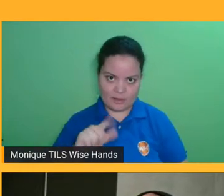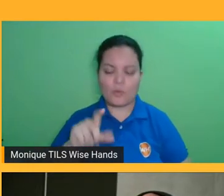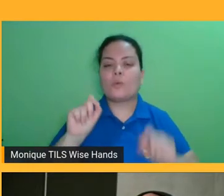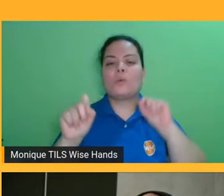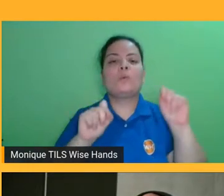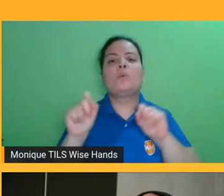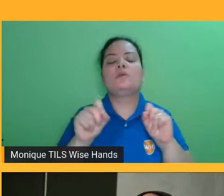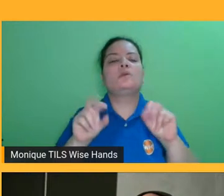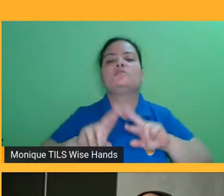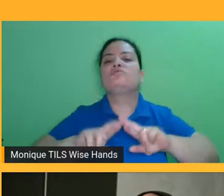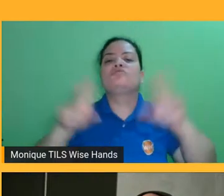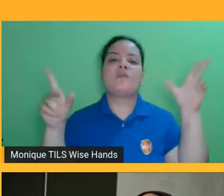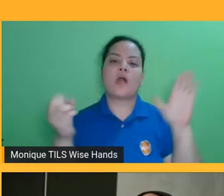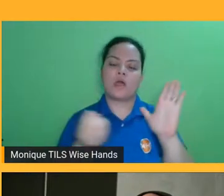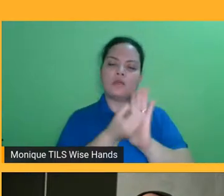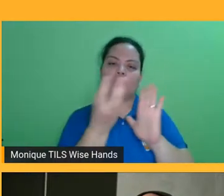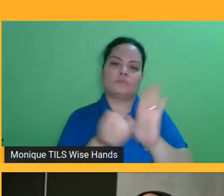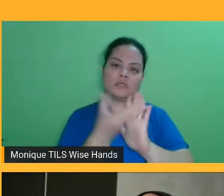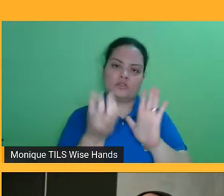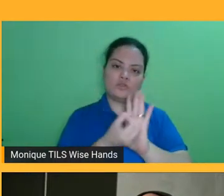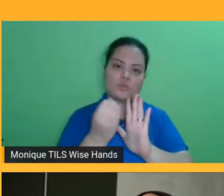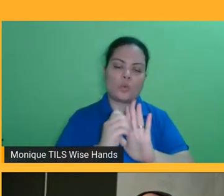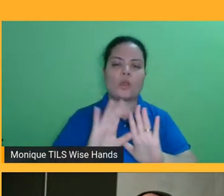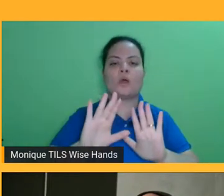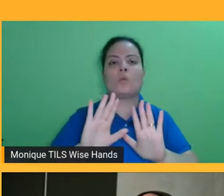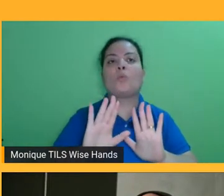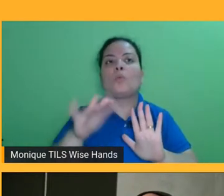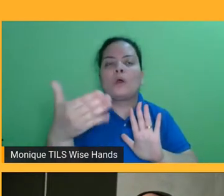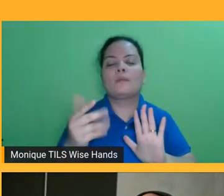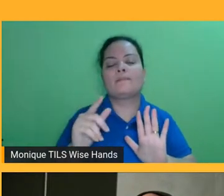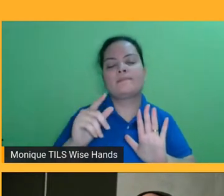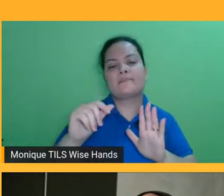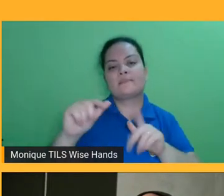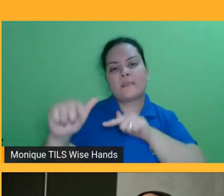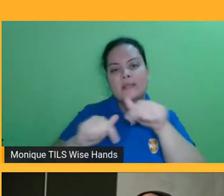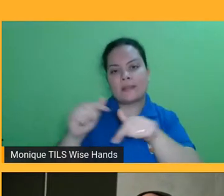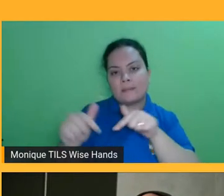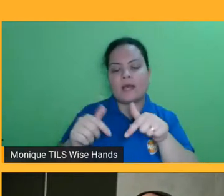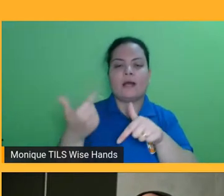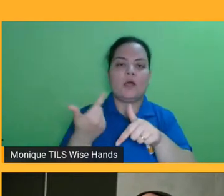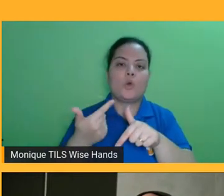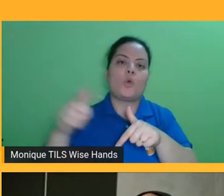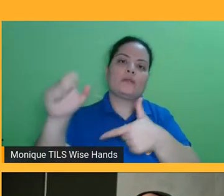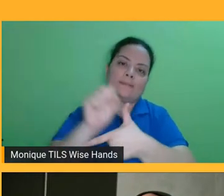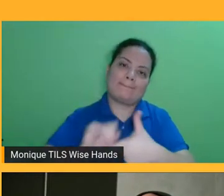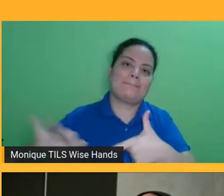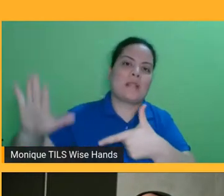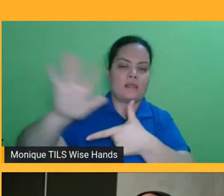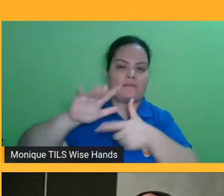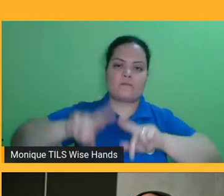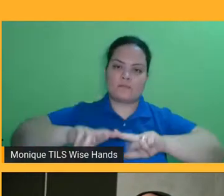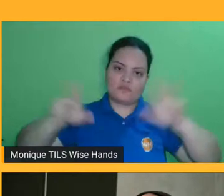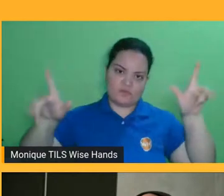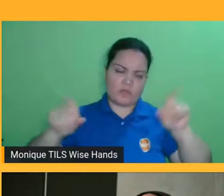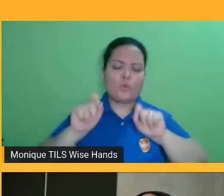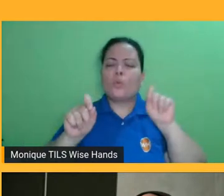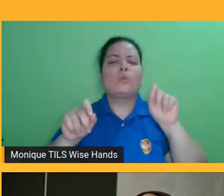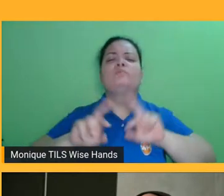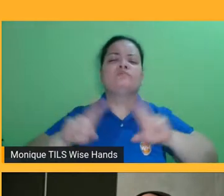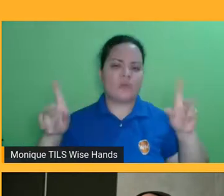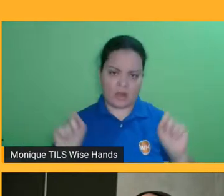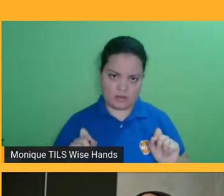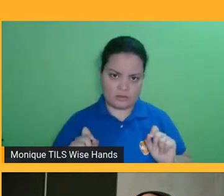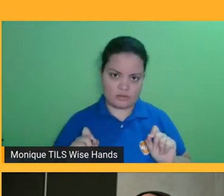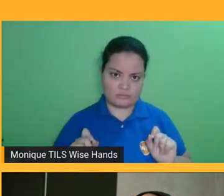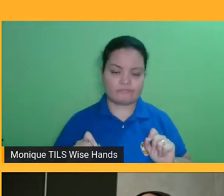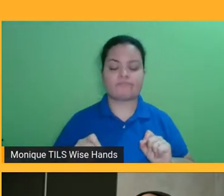possibilidade de trabalhar vários formatos, plataformas de um original? E a pergunta que vem também aí do público, que é